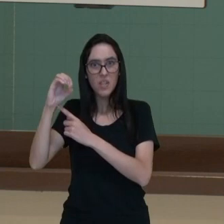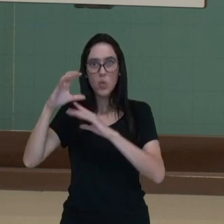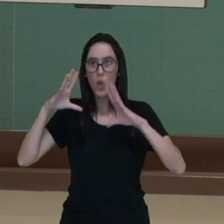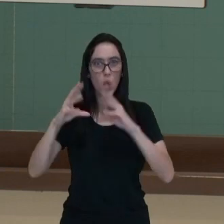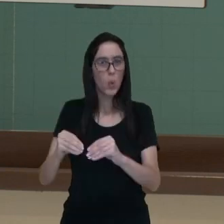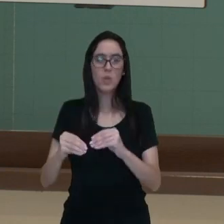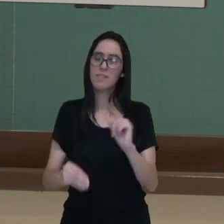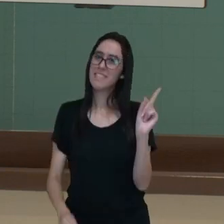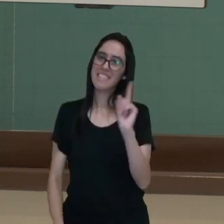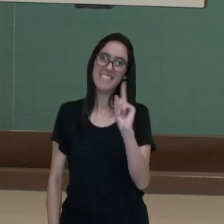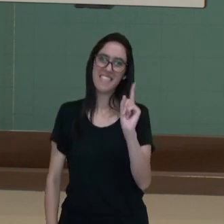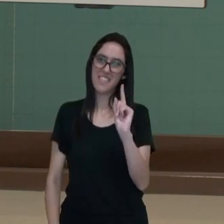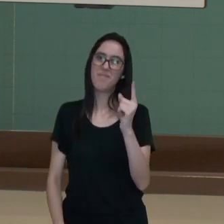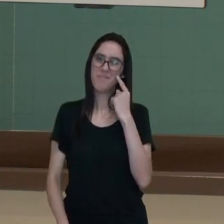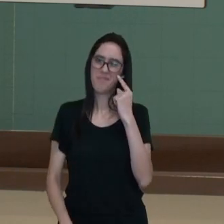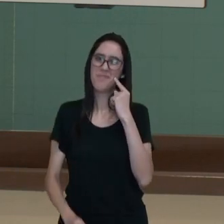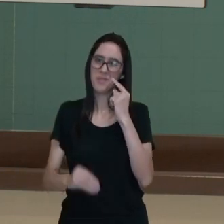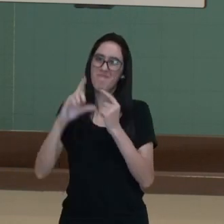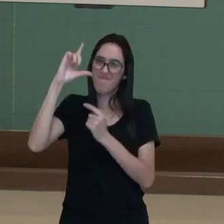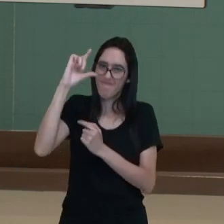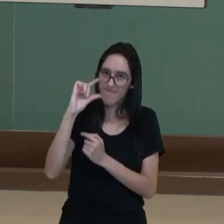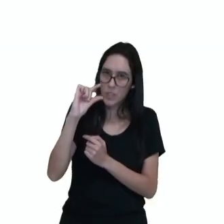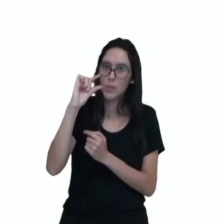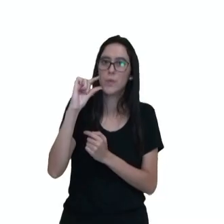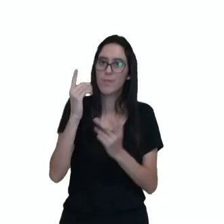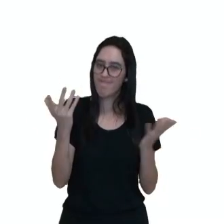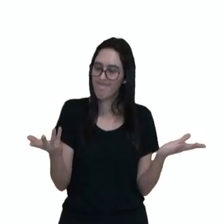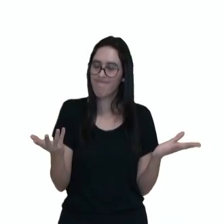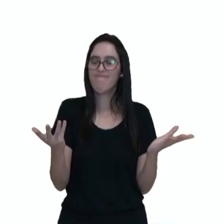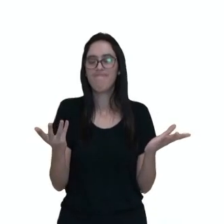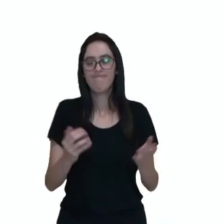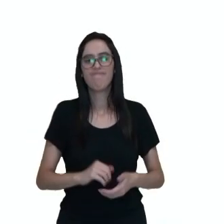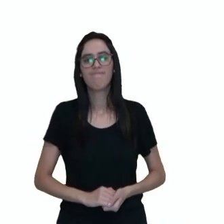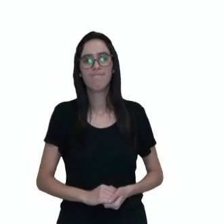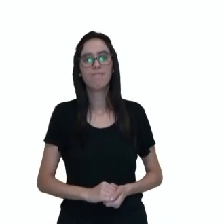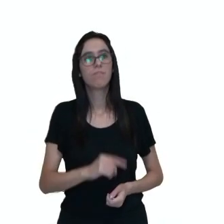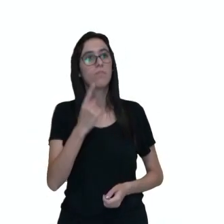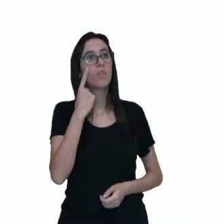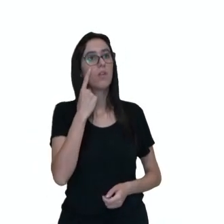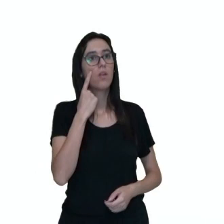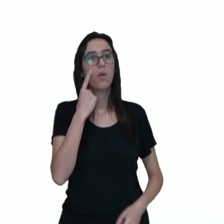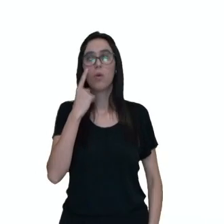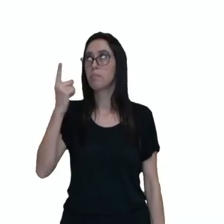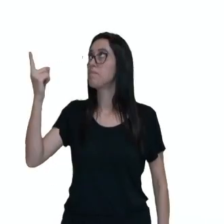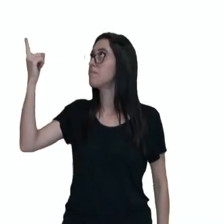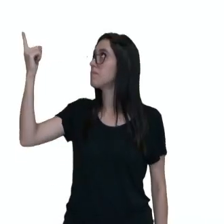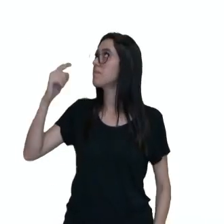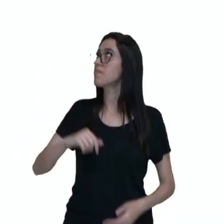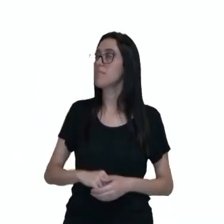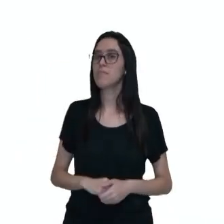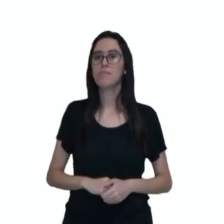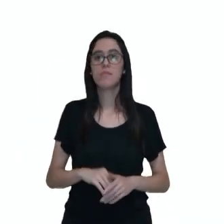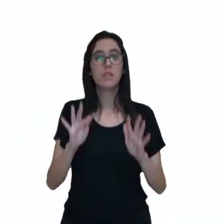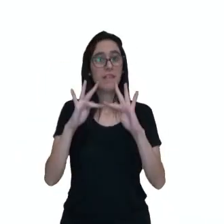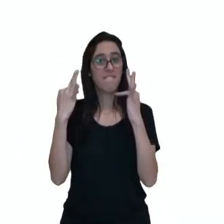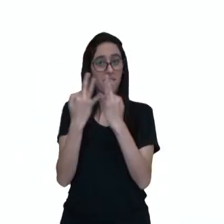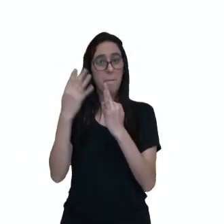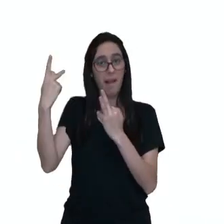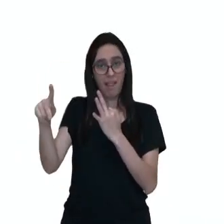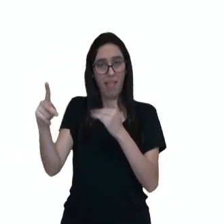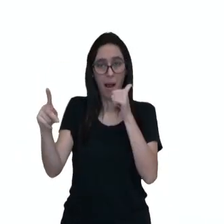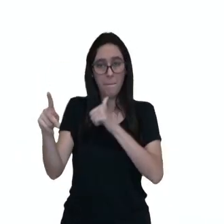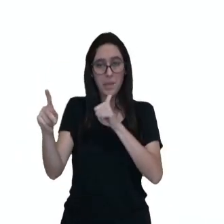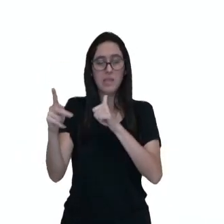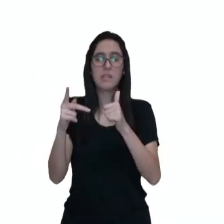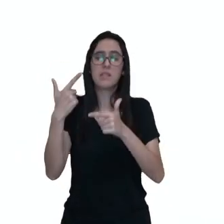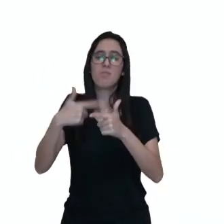Opa, aí já baixou bastante, né, gente? Pois é. Então, vamos analisar umas questões aqui, ó. Família dela está passando por dificuldades